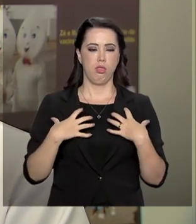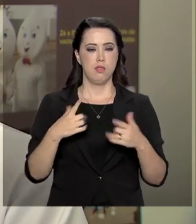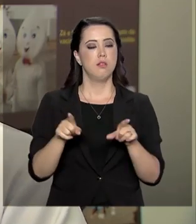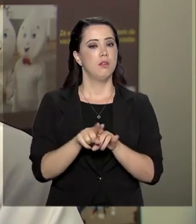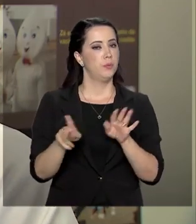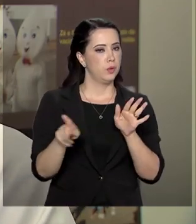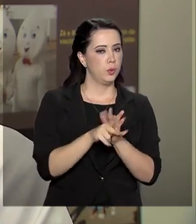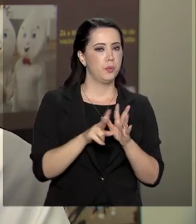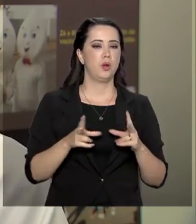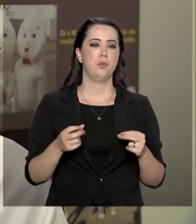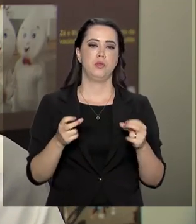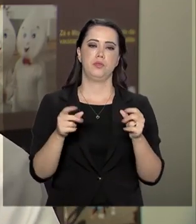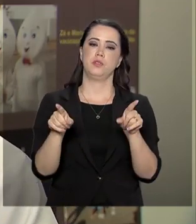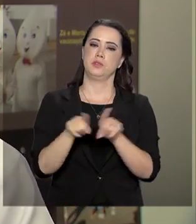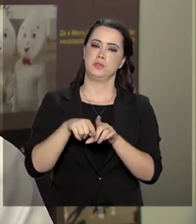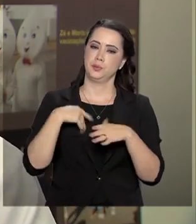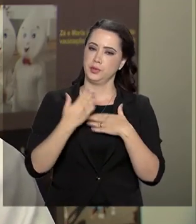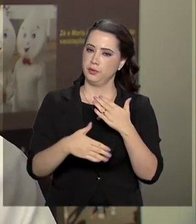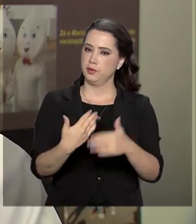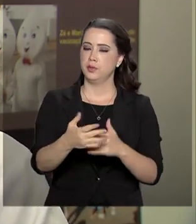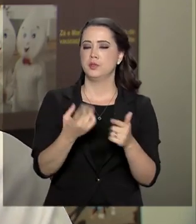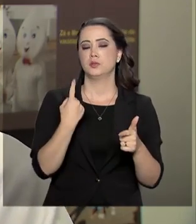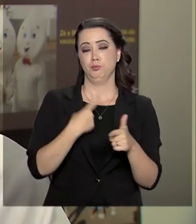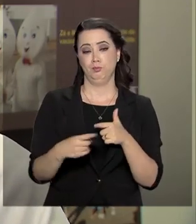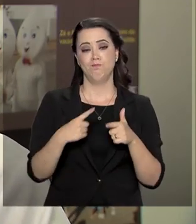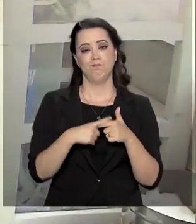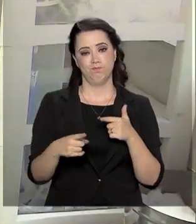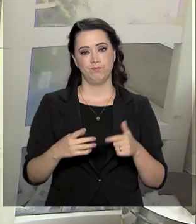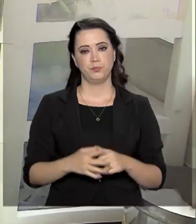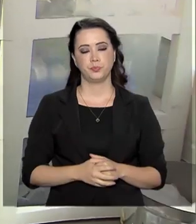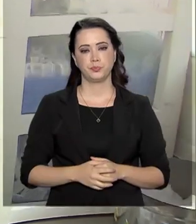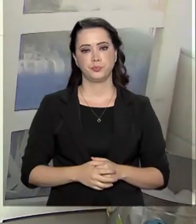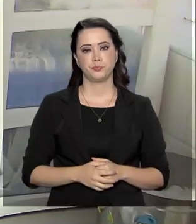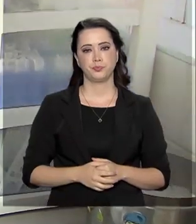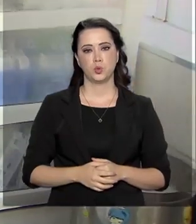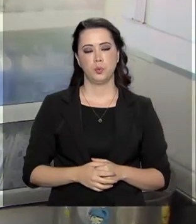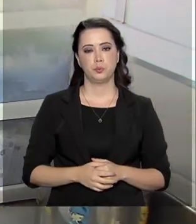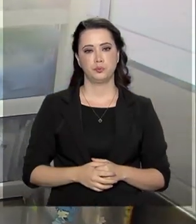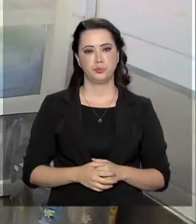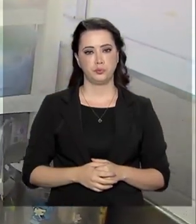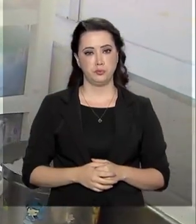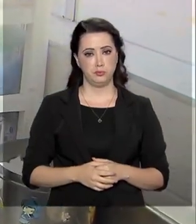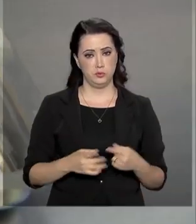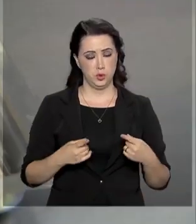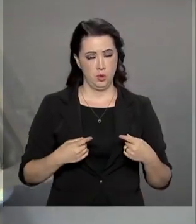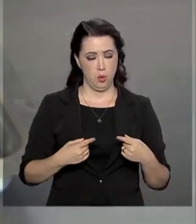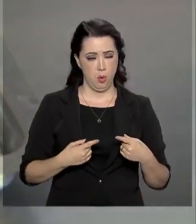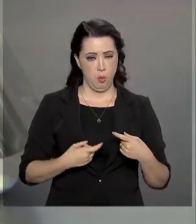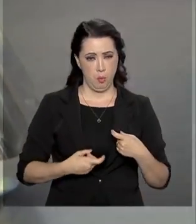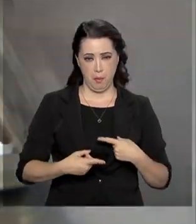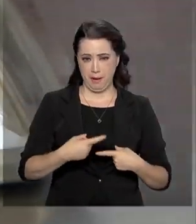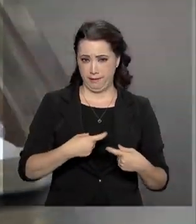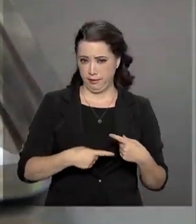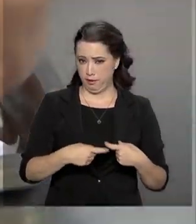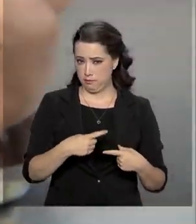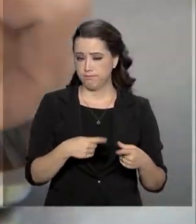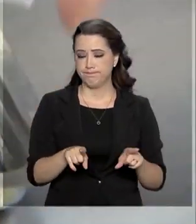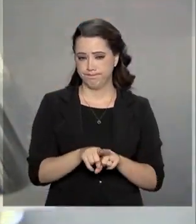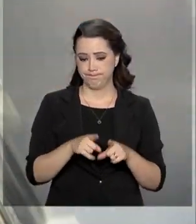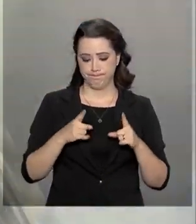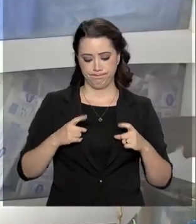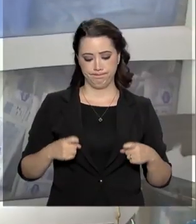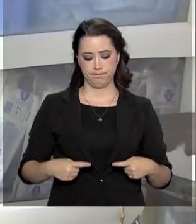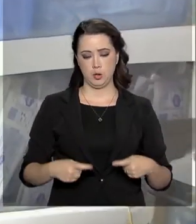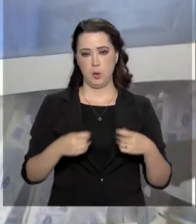do sarampo, mas poderão sim evoluir com complicação bacteriana. O Ministério da Saúde enviou 1,5 milhão de doses para intensificar a